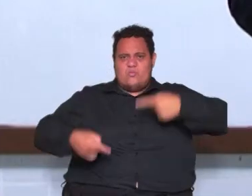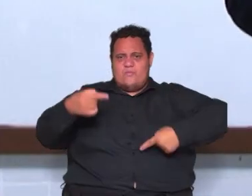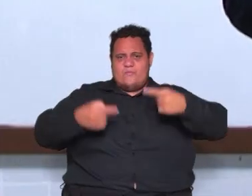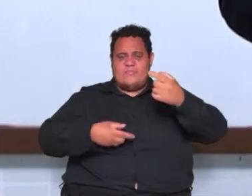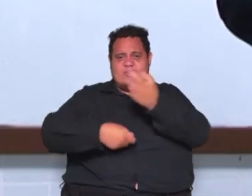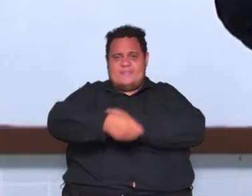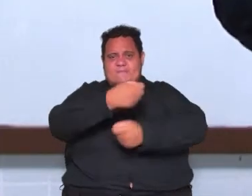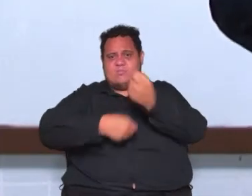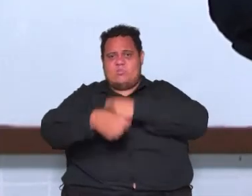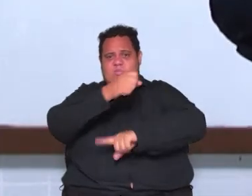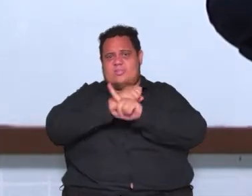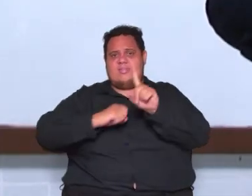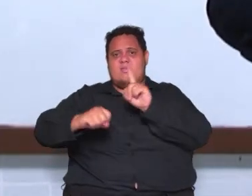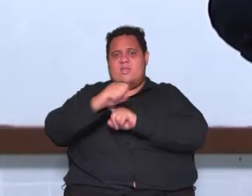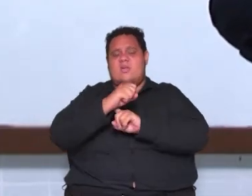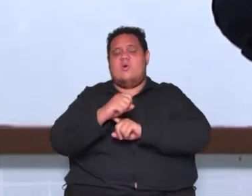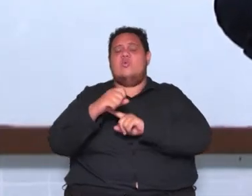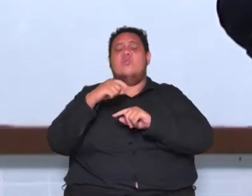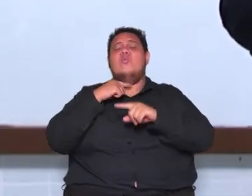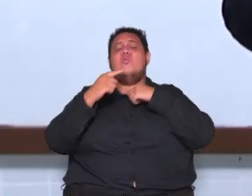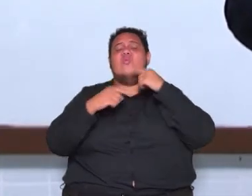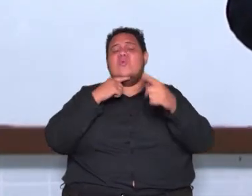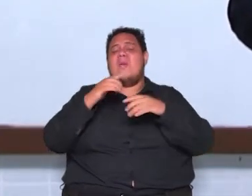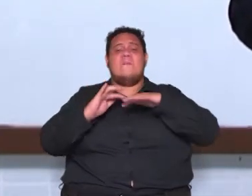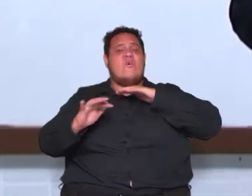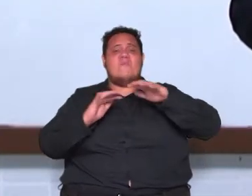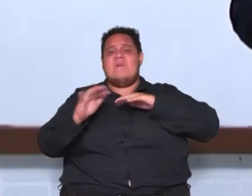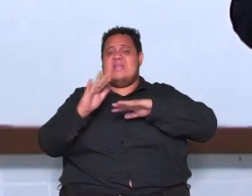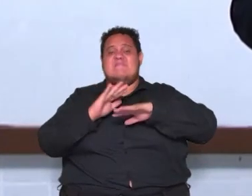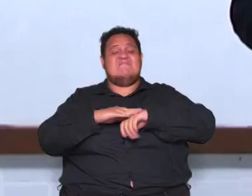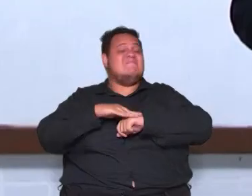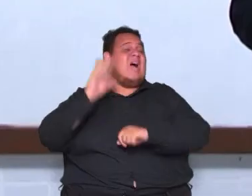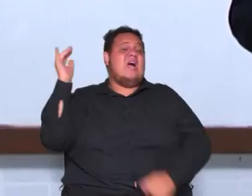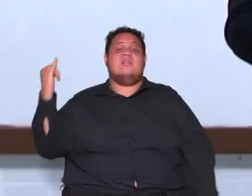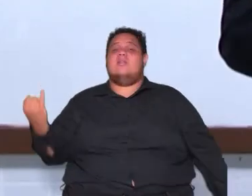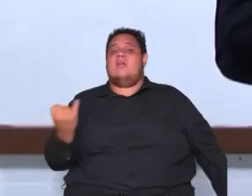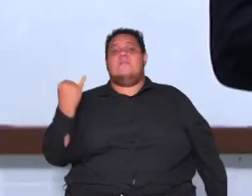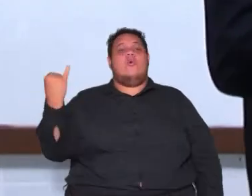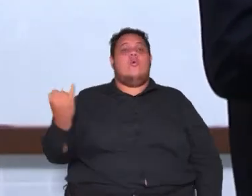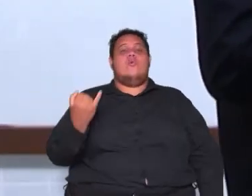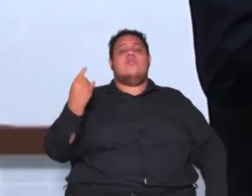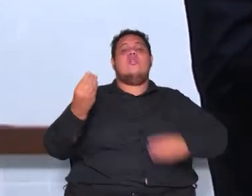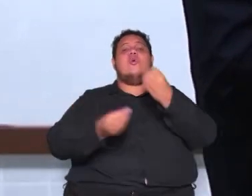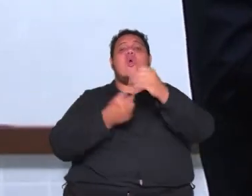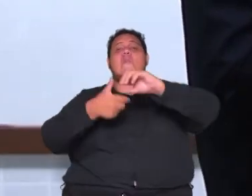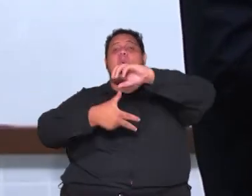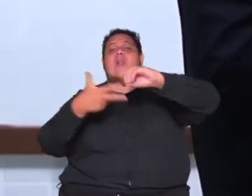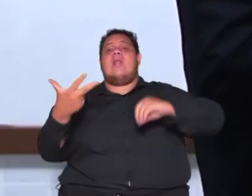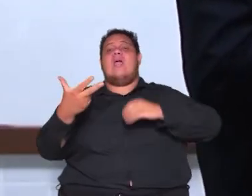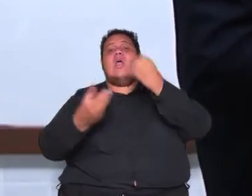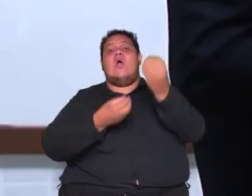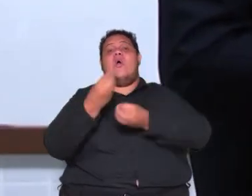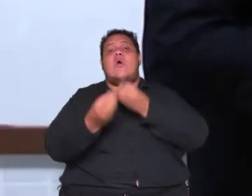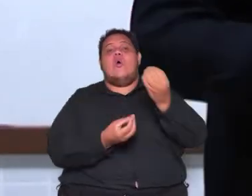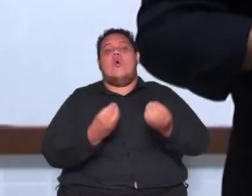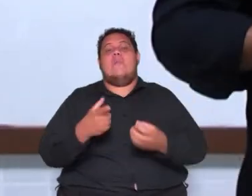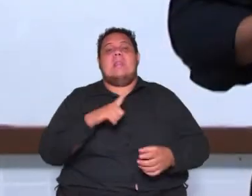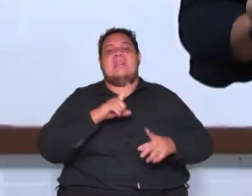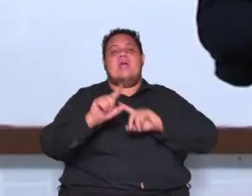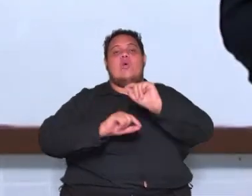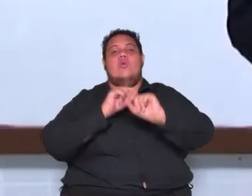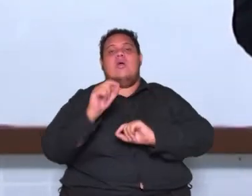então sem dúvida foi um dos movimentos mais importantes e como é que pode vir isso o Enem o Enem pode vir de maneira muito